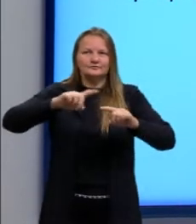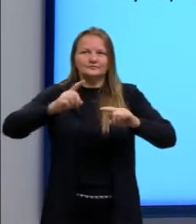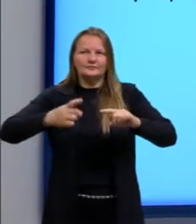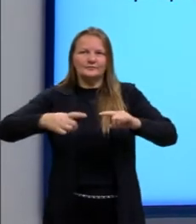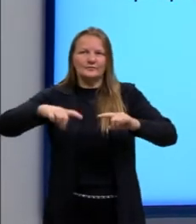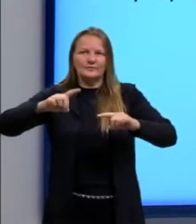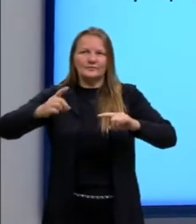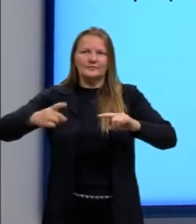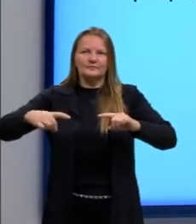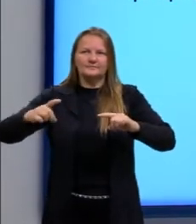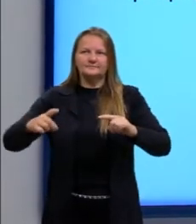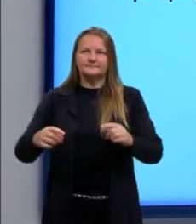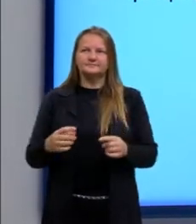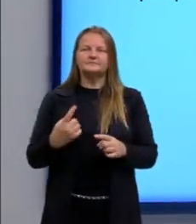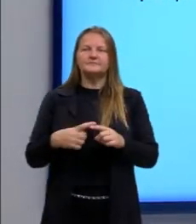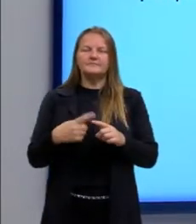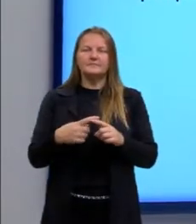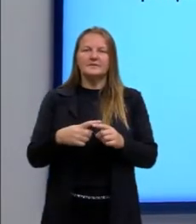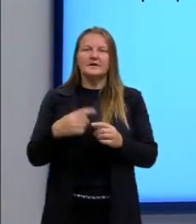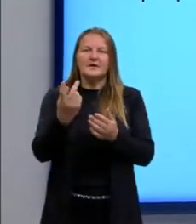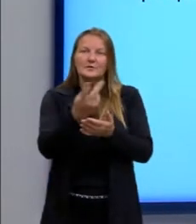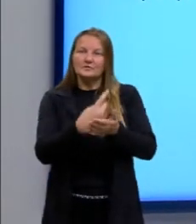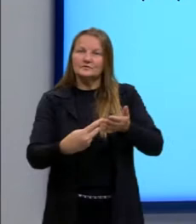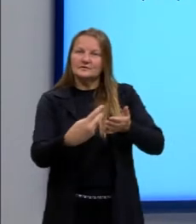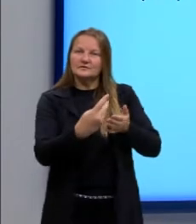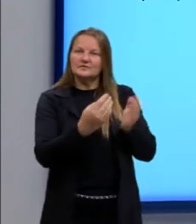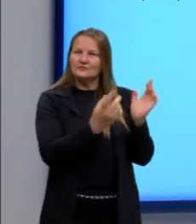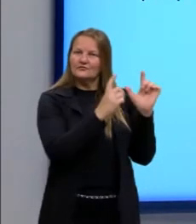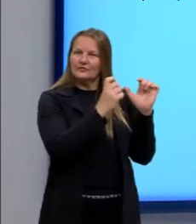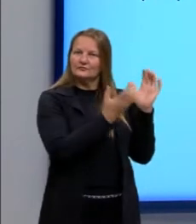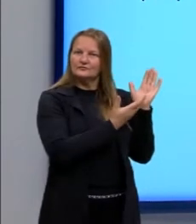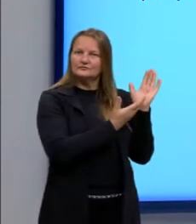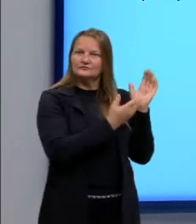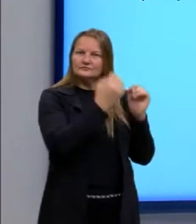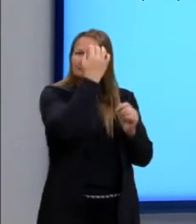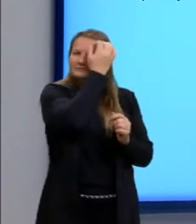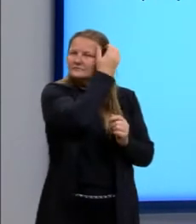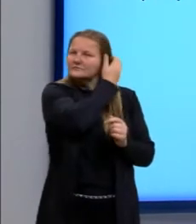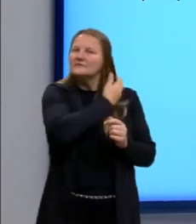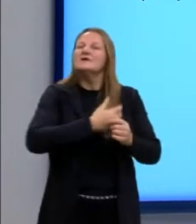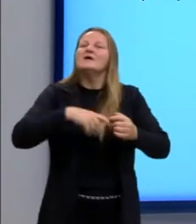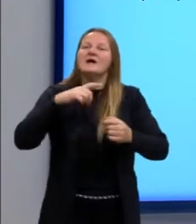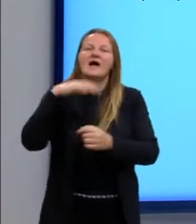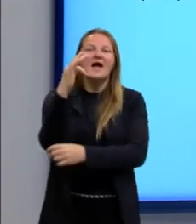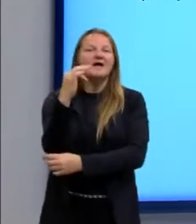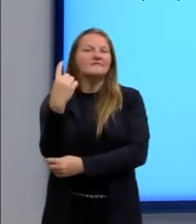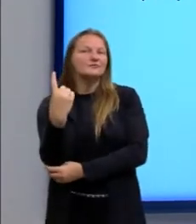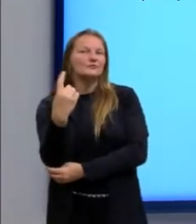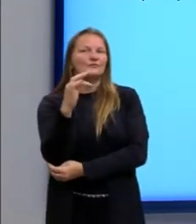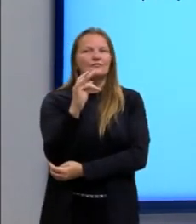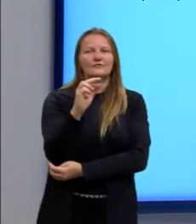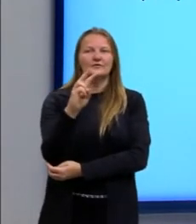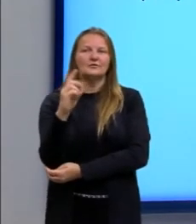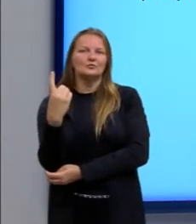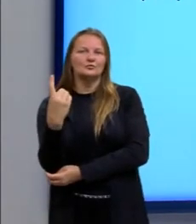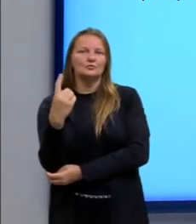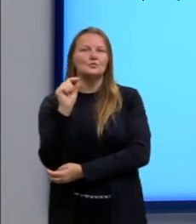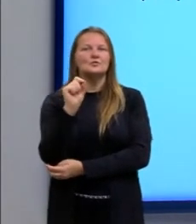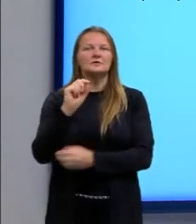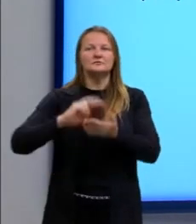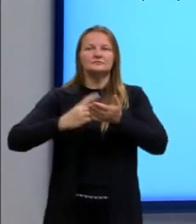entre elas, conforme a figura. Considere então F1 e V1, o que é isso?